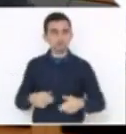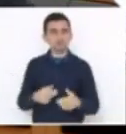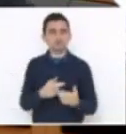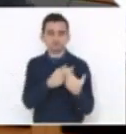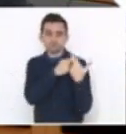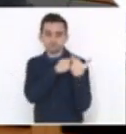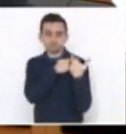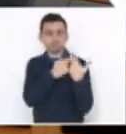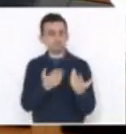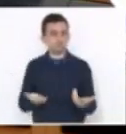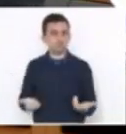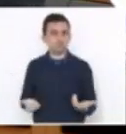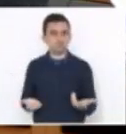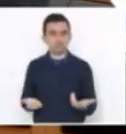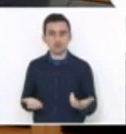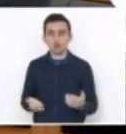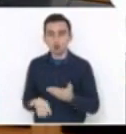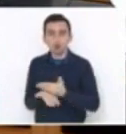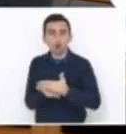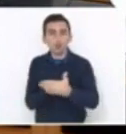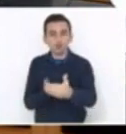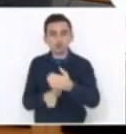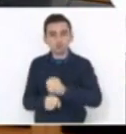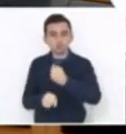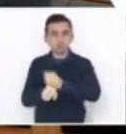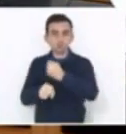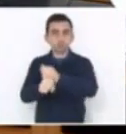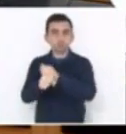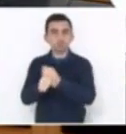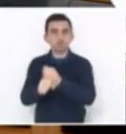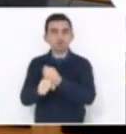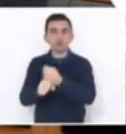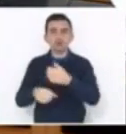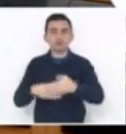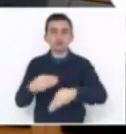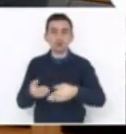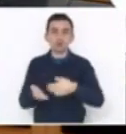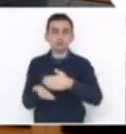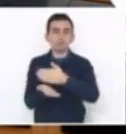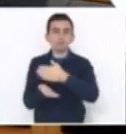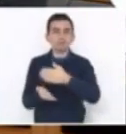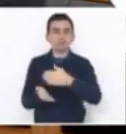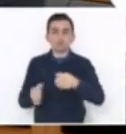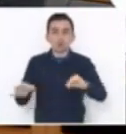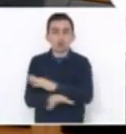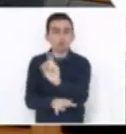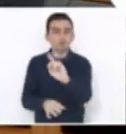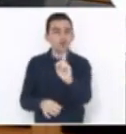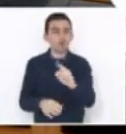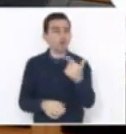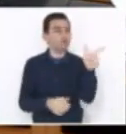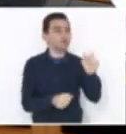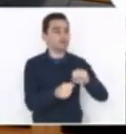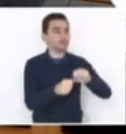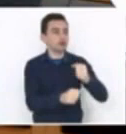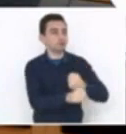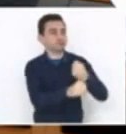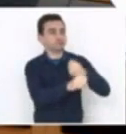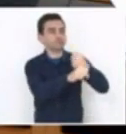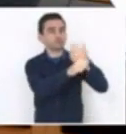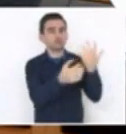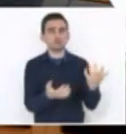obras e deixá-las pela metade para fazer outras. Então, esses 800 milhões, que é o destaque